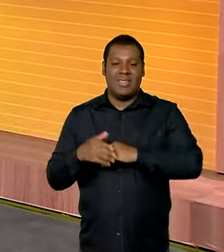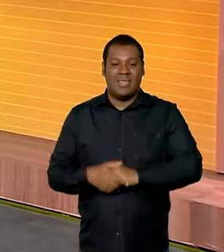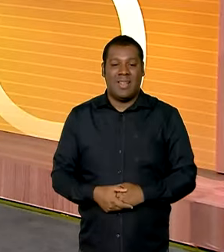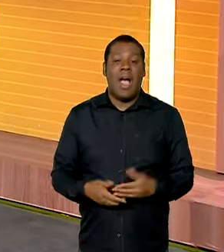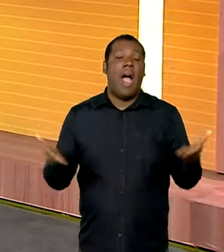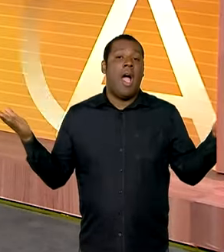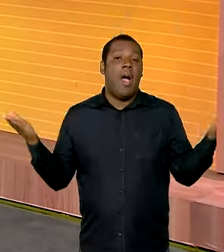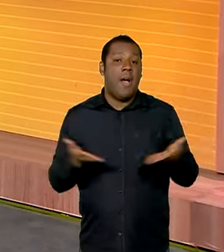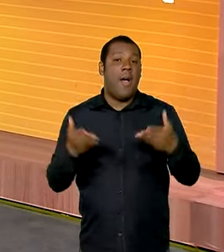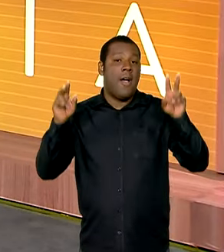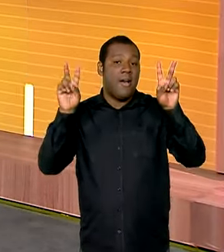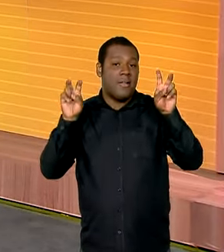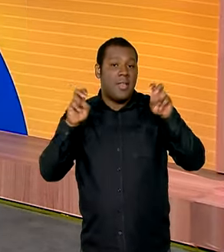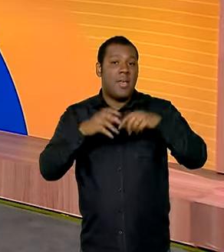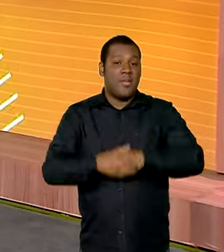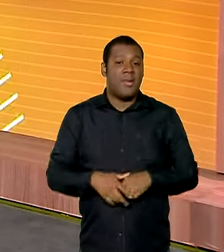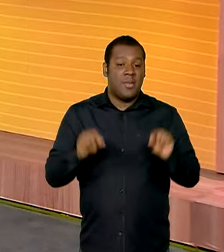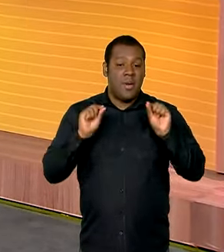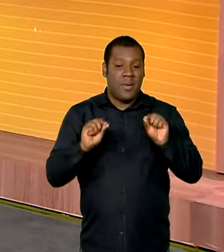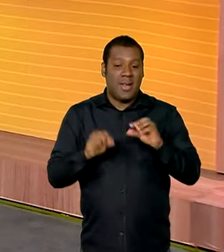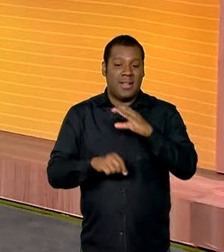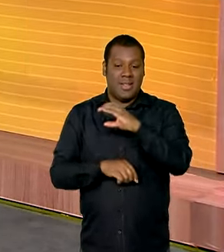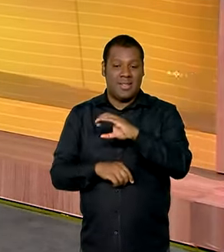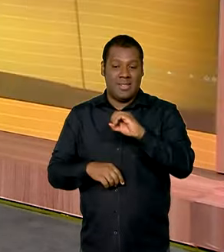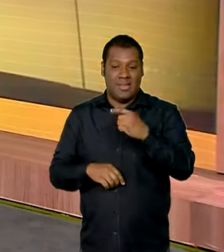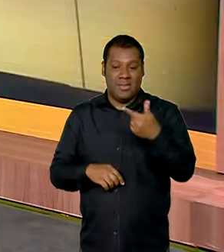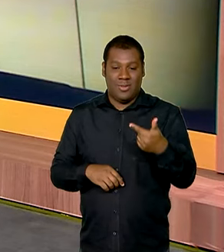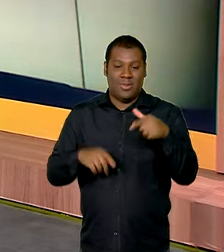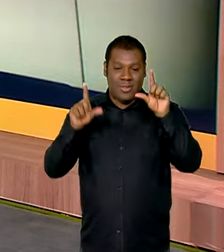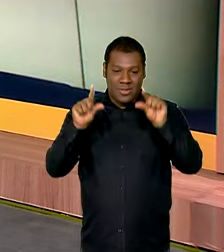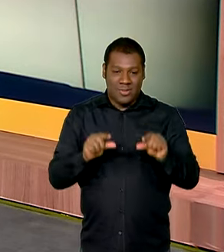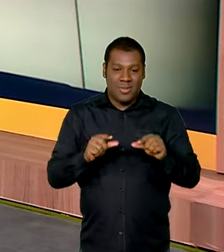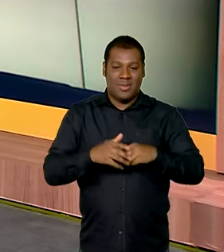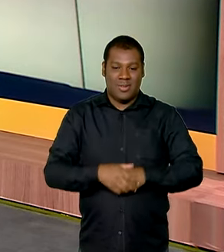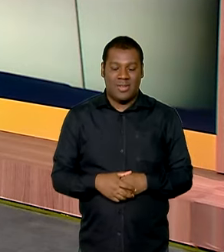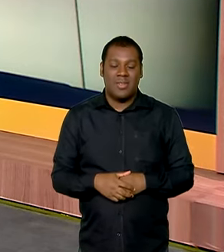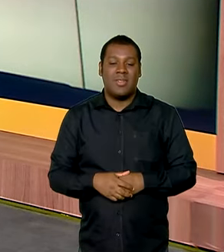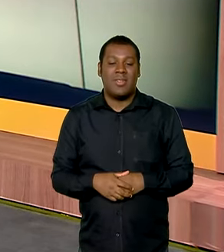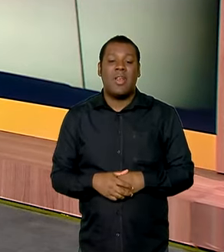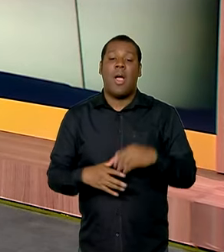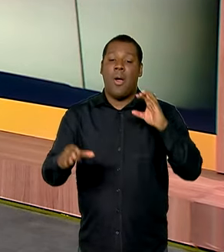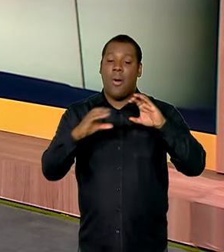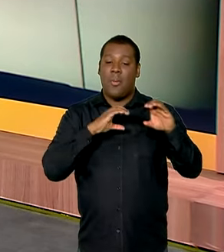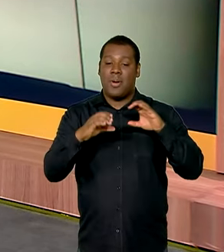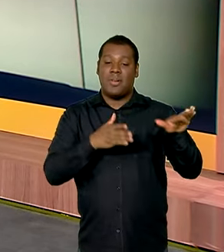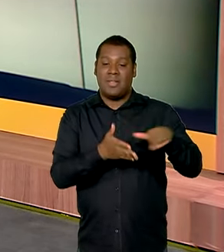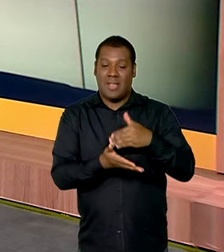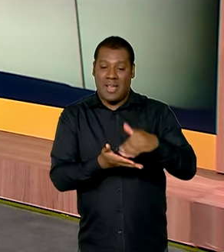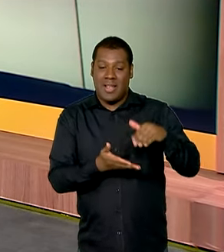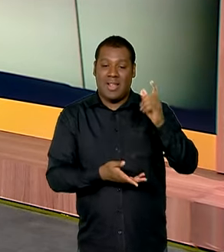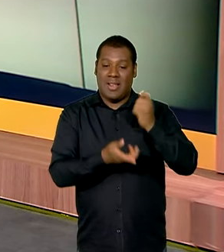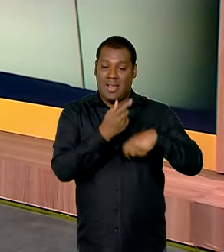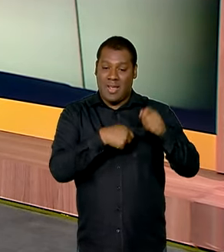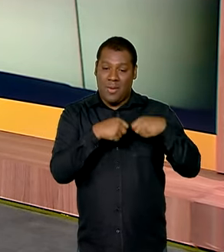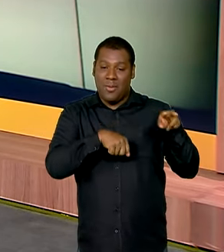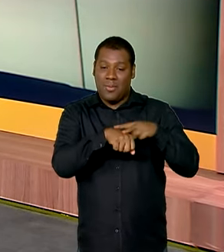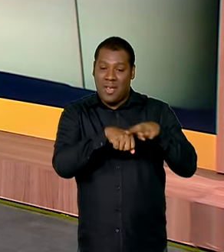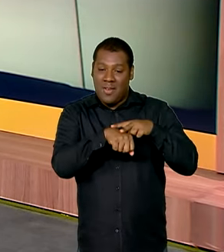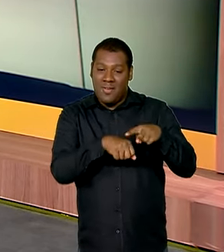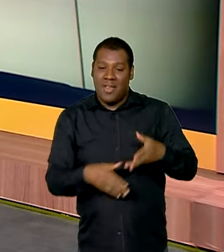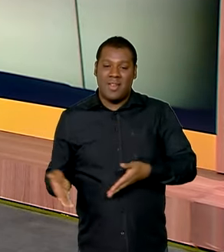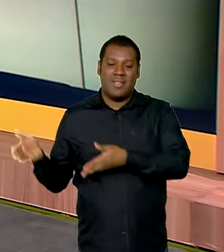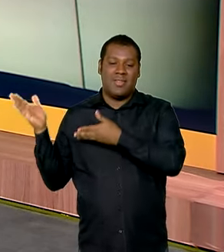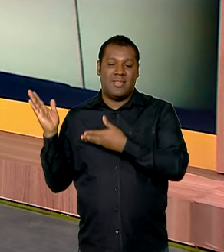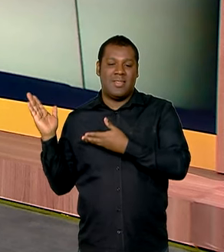sim, o assunto ainda é a descarbonização, e a gente vai voltar a conversar agora com o secretário de Economia Verde, Descarbonização e